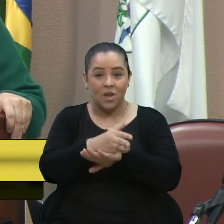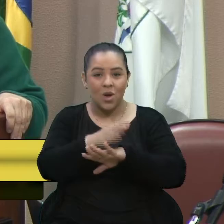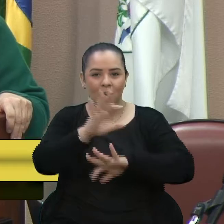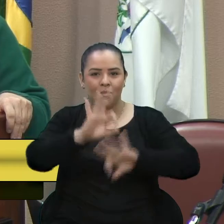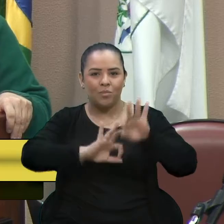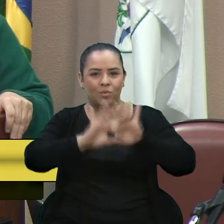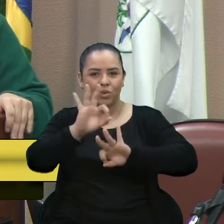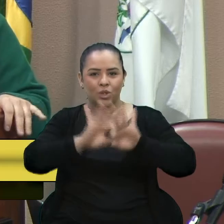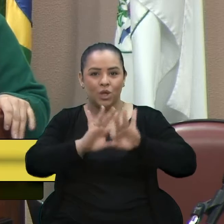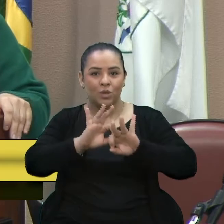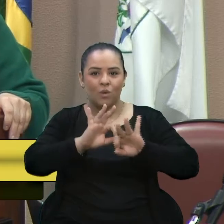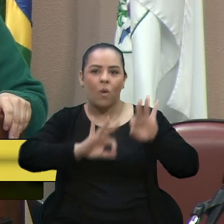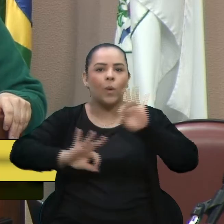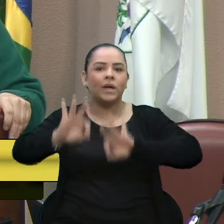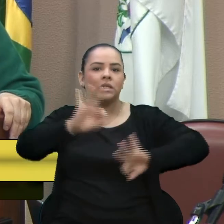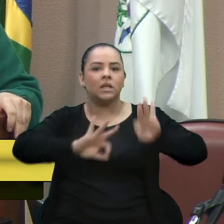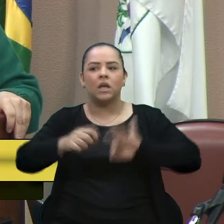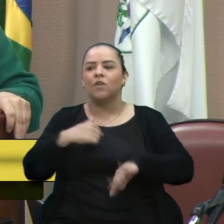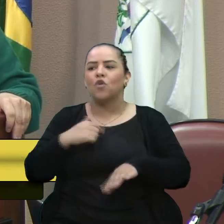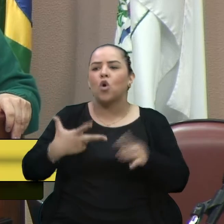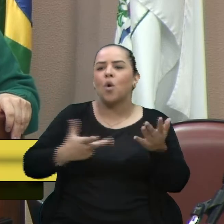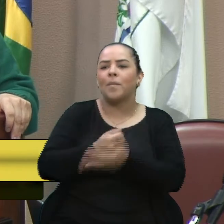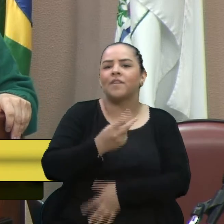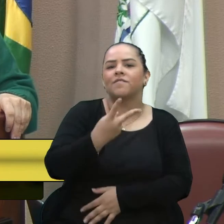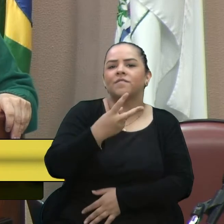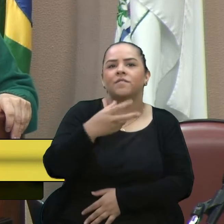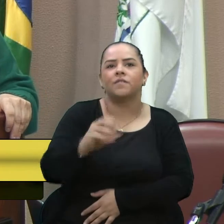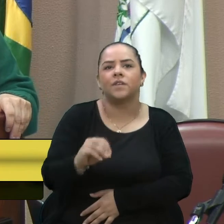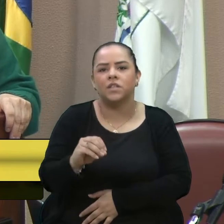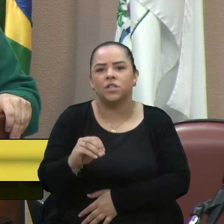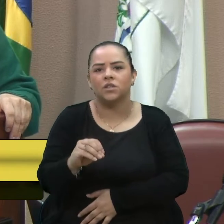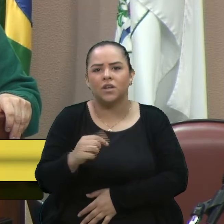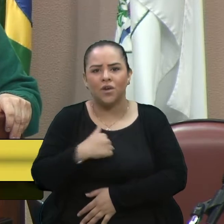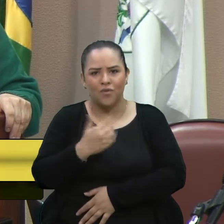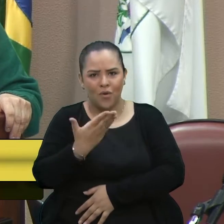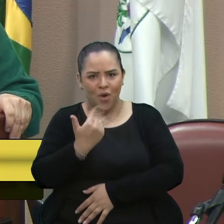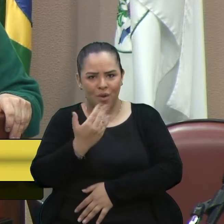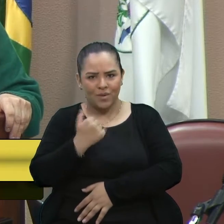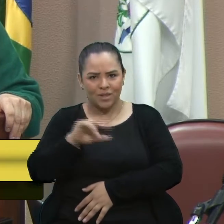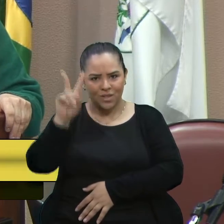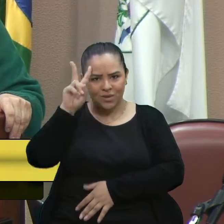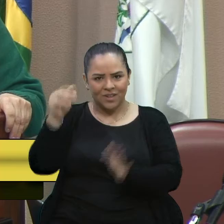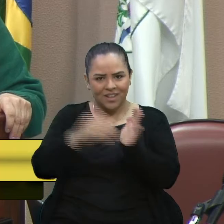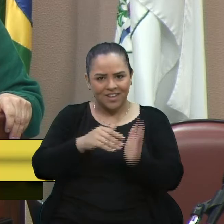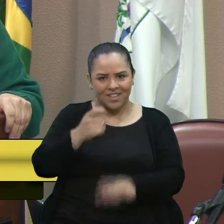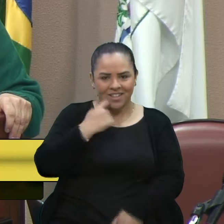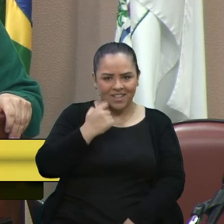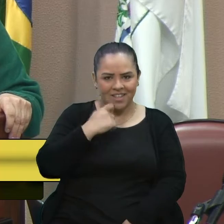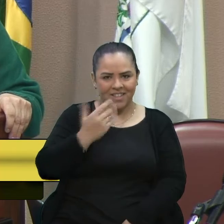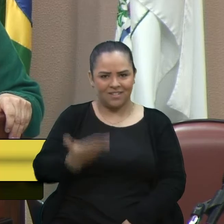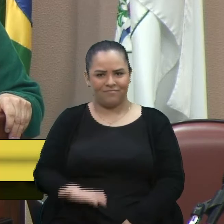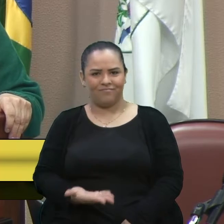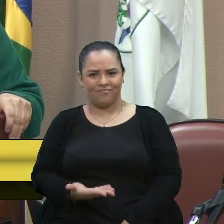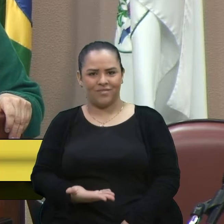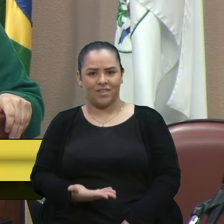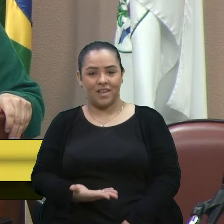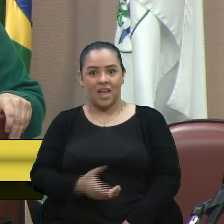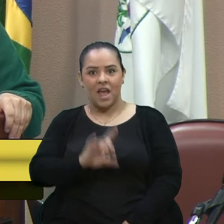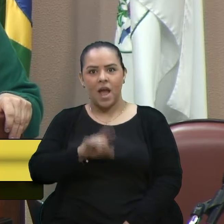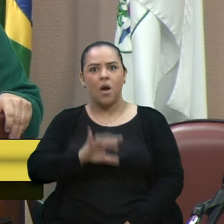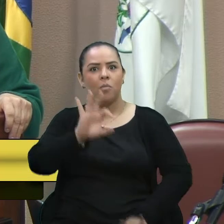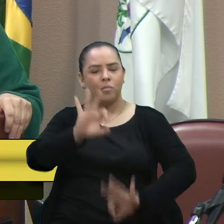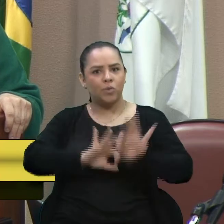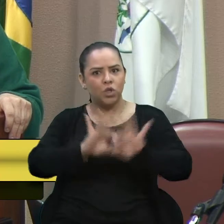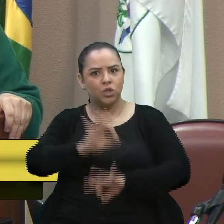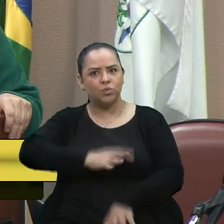projeto organizado. Não é eu, Rafael, vou comprar 20 moedas e vou lá almoçar de segunda a sexta. Não é bem assim. Porque esse projeto é um projeto sério.